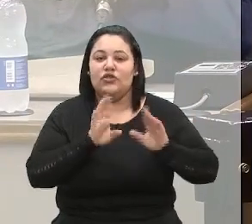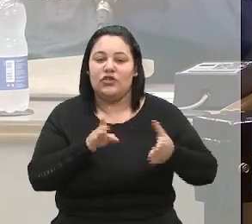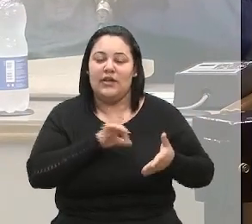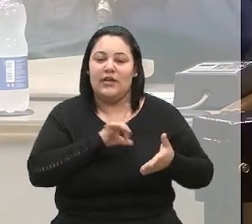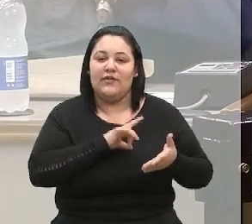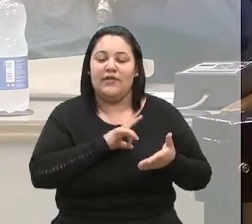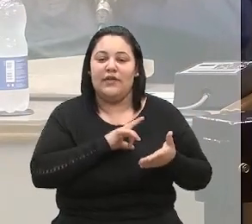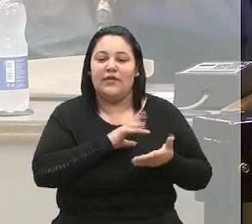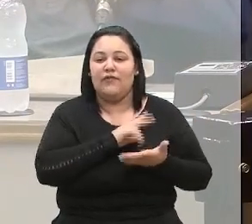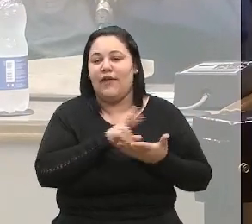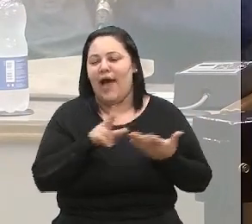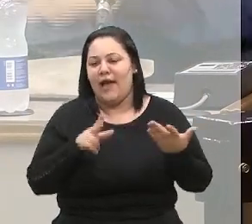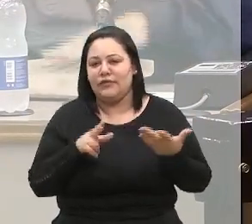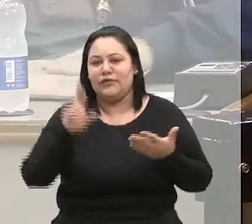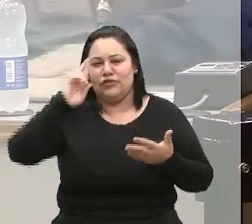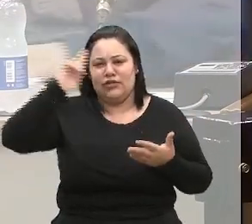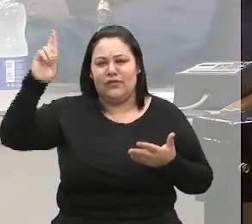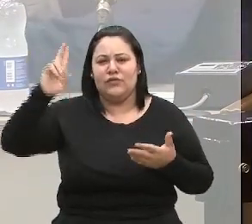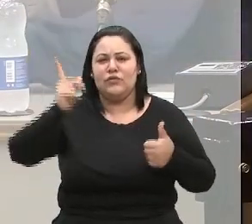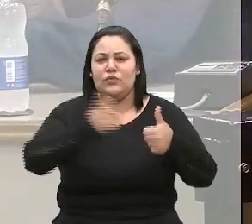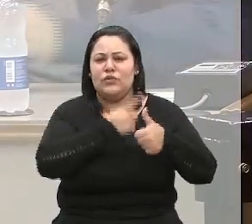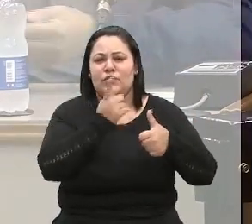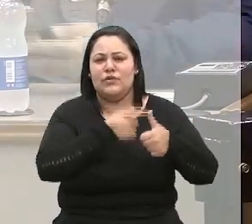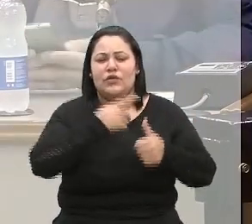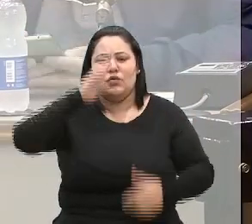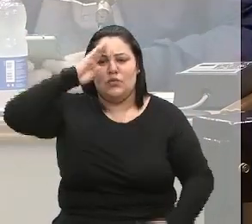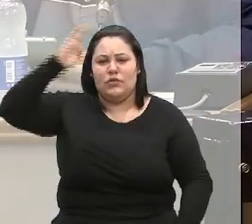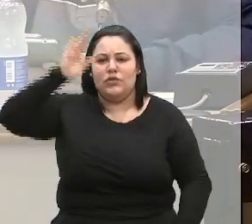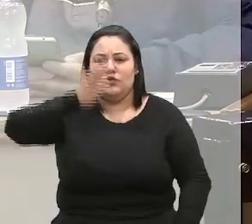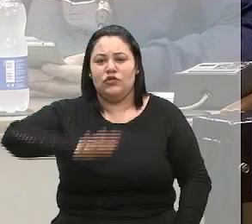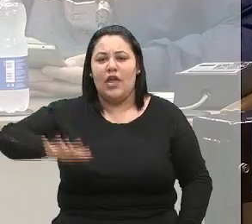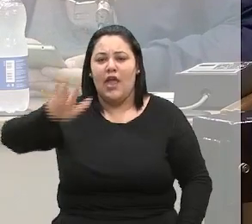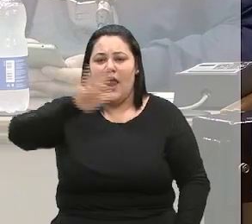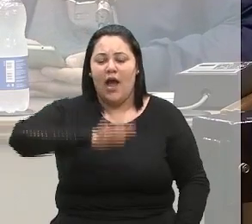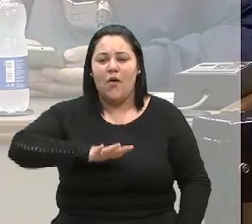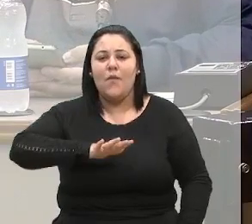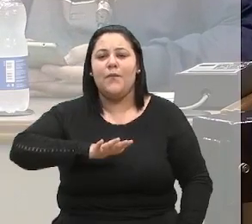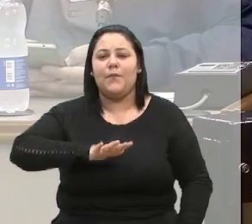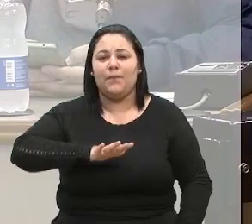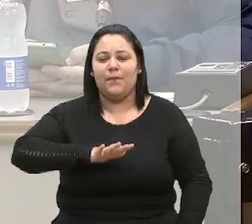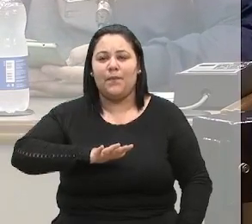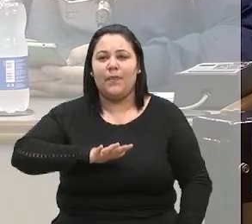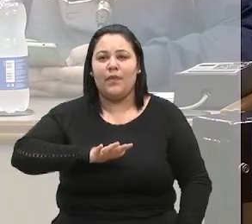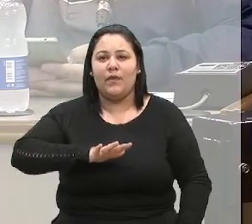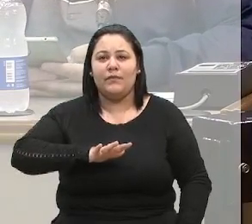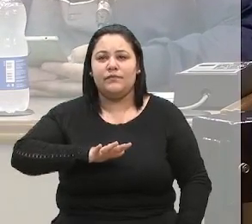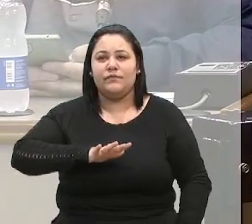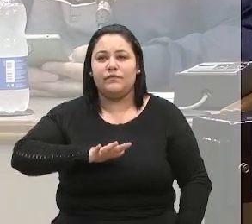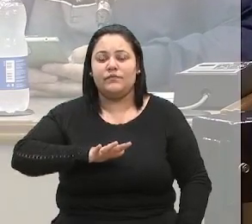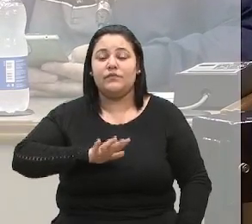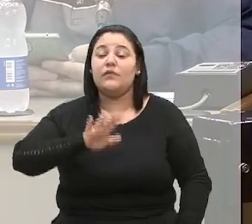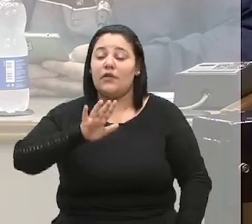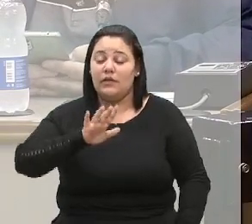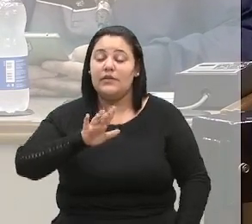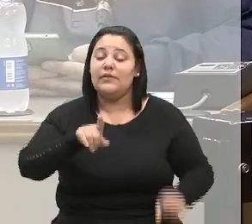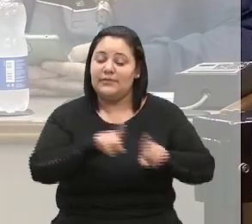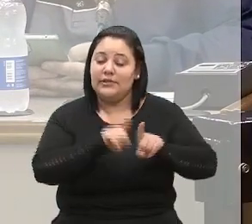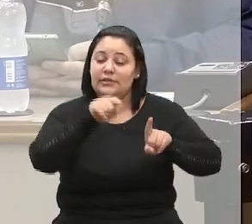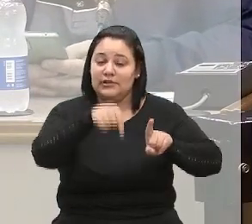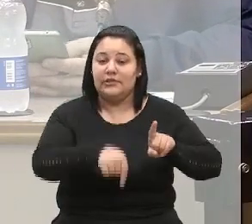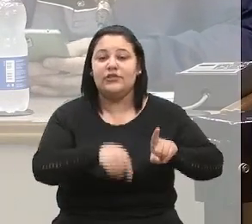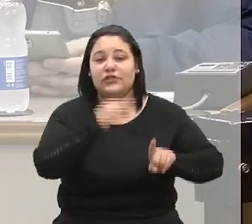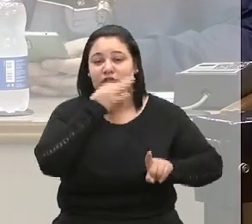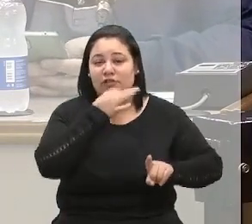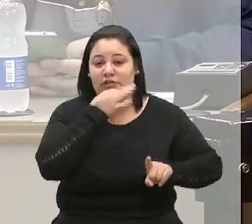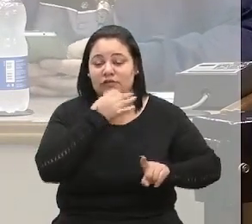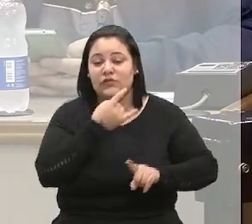comandantes, inclusive o primeiro comandante-geral do Corpo de Bombeiros Militar foi daqui de Caxias do Sul, foi o último